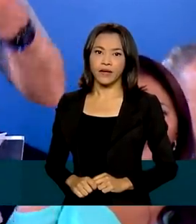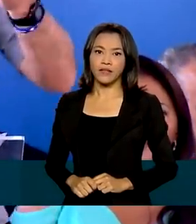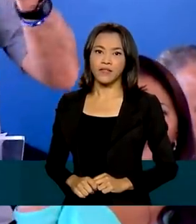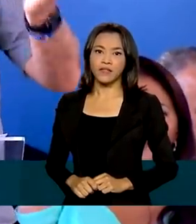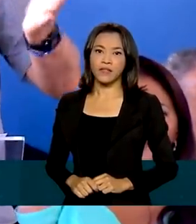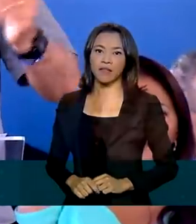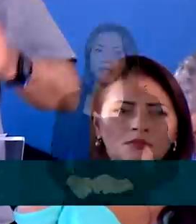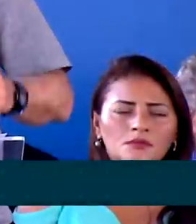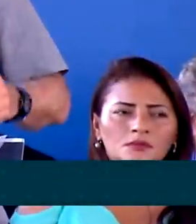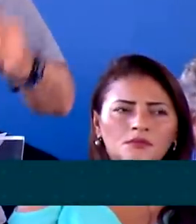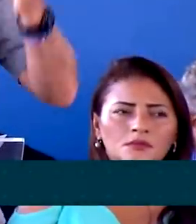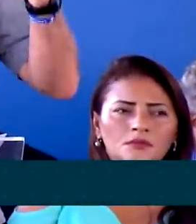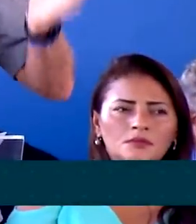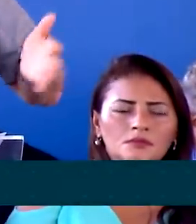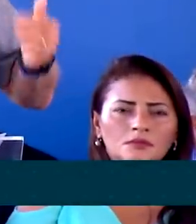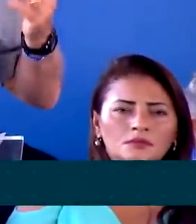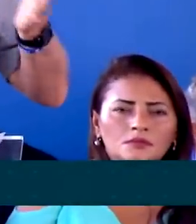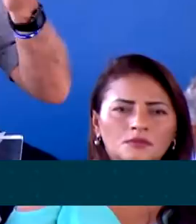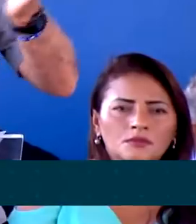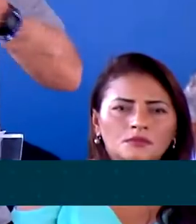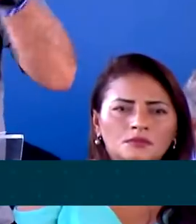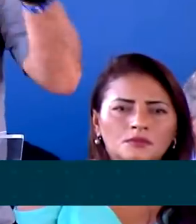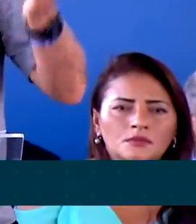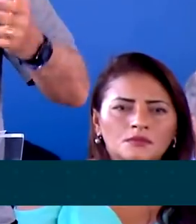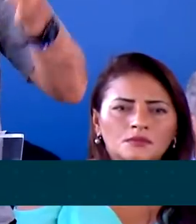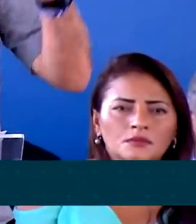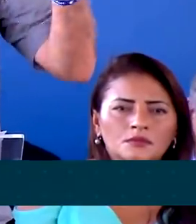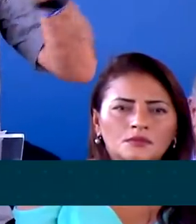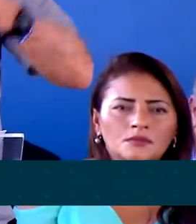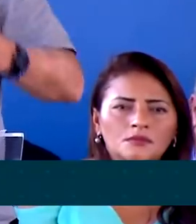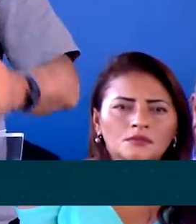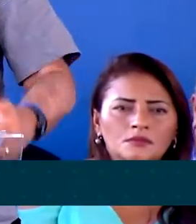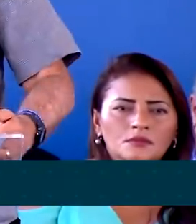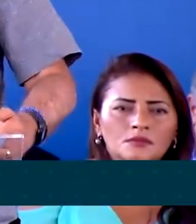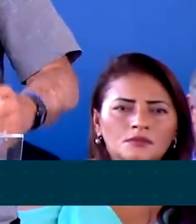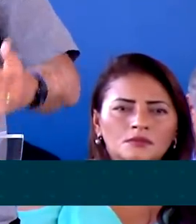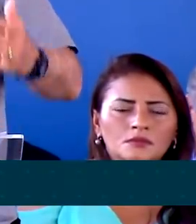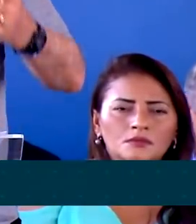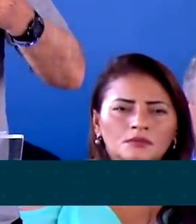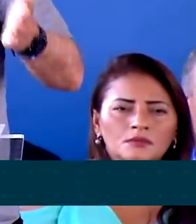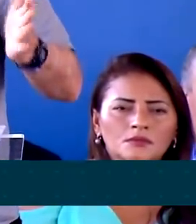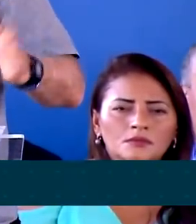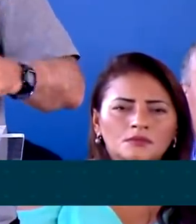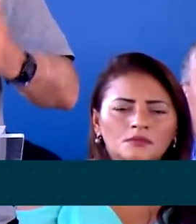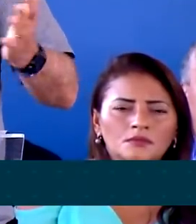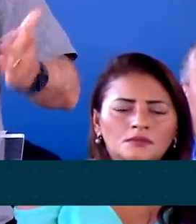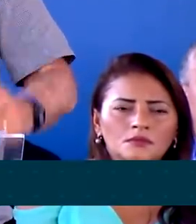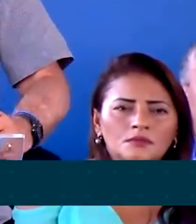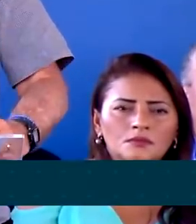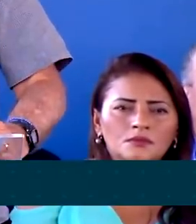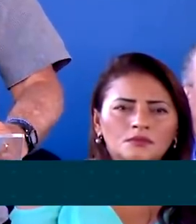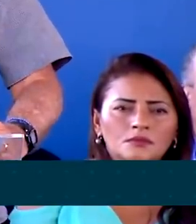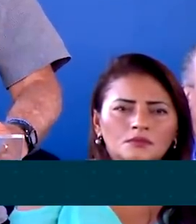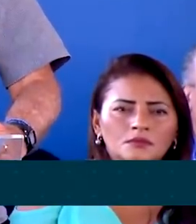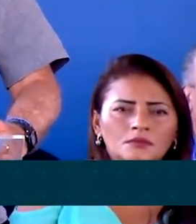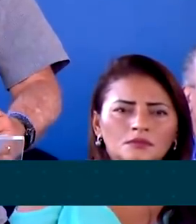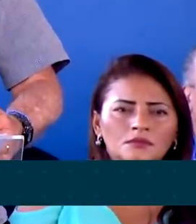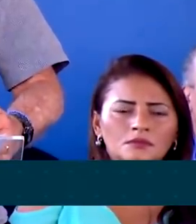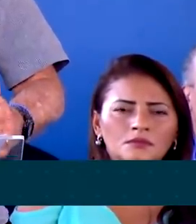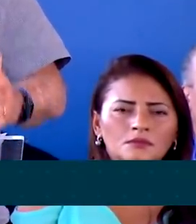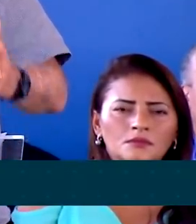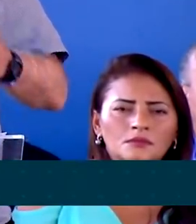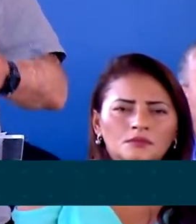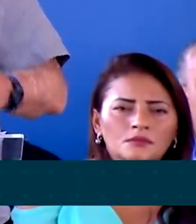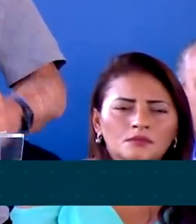margem daquele córrego, né, que foi aí o local do nosso grito do